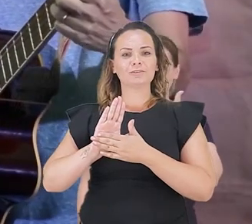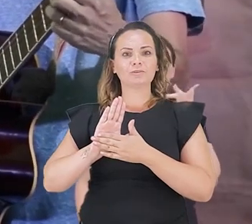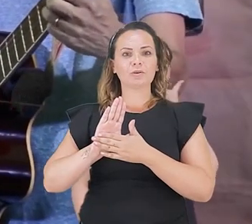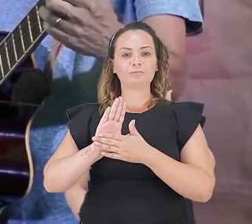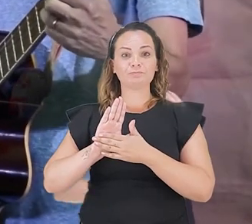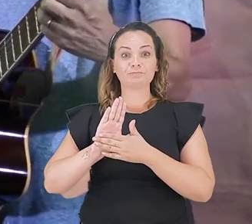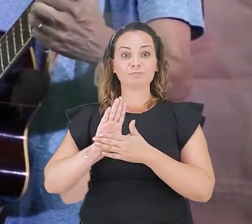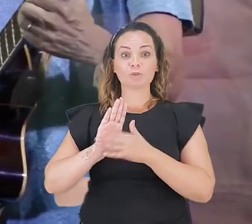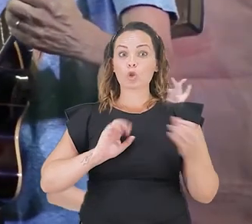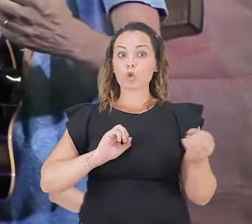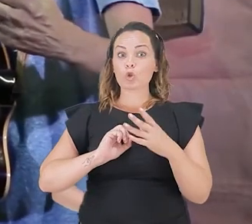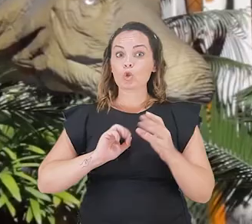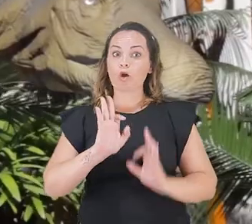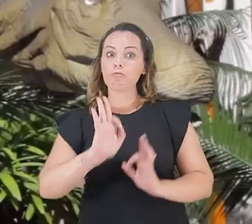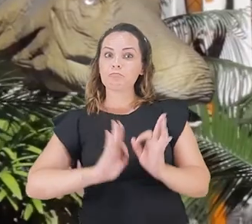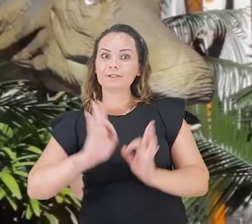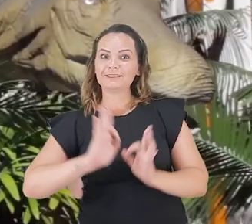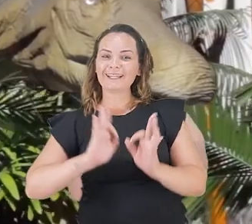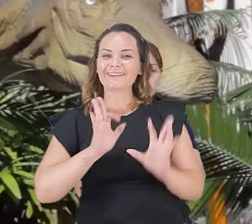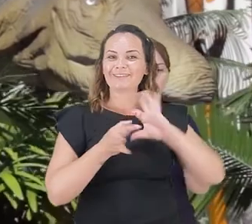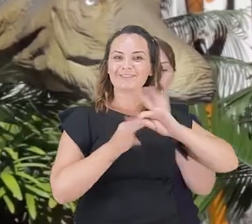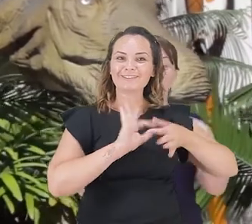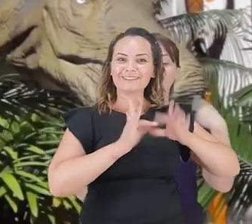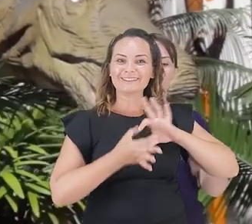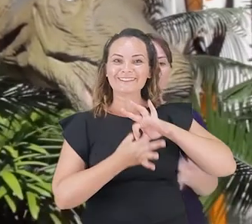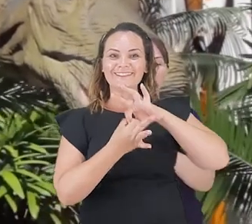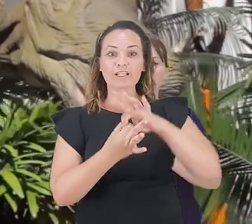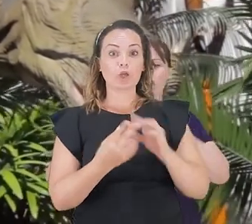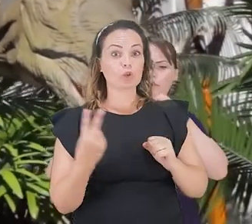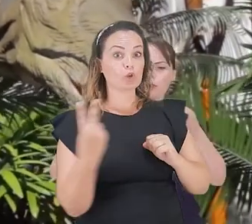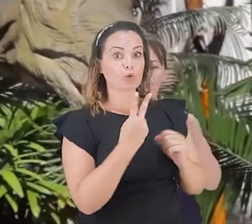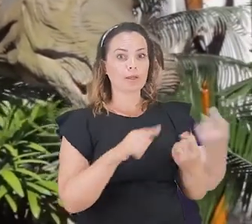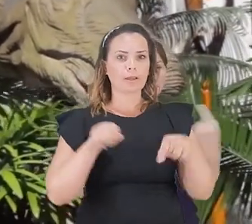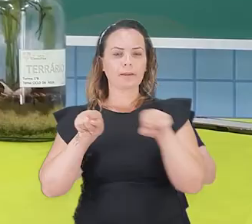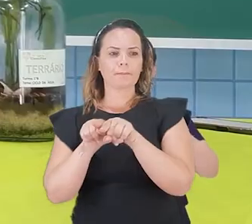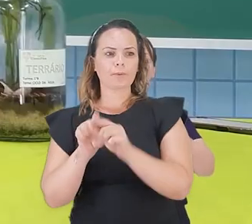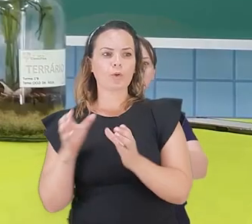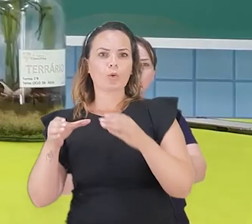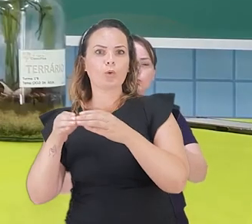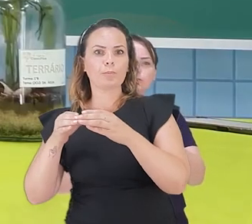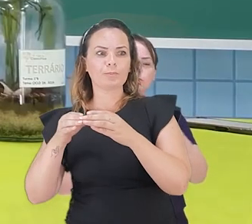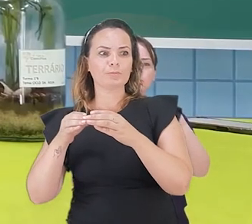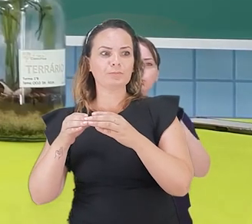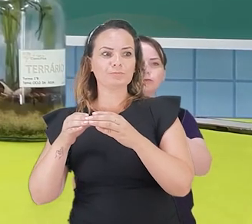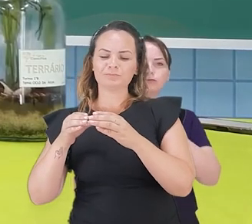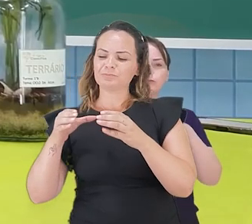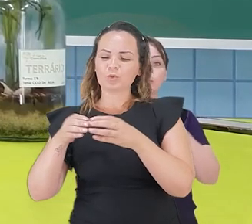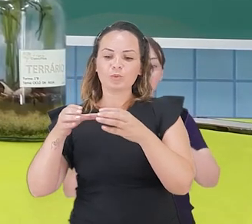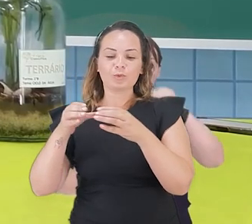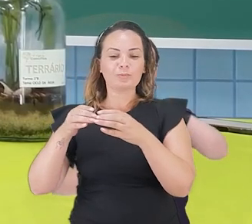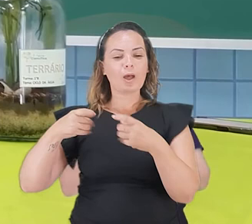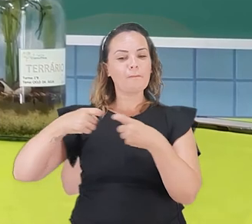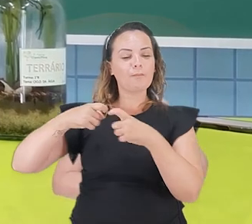de um projeto novo, que é o projeto Ciência e Cultura Vamos Brincar, com dois parceiros, a Companhia Cultural Bola de Meia e com o